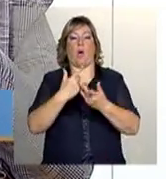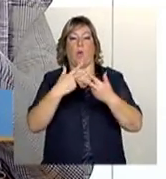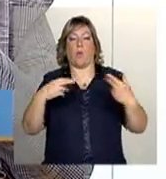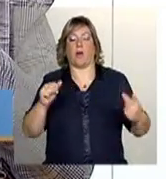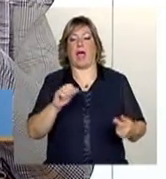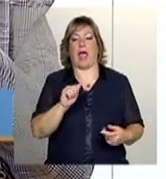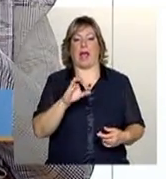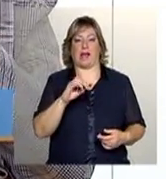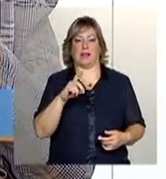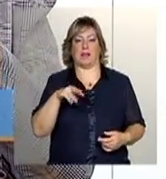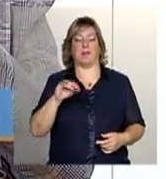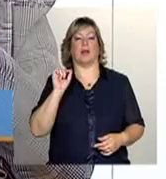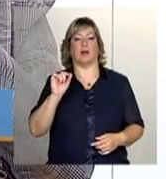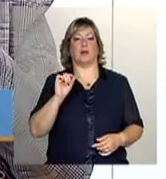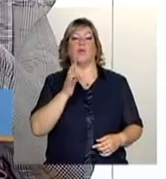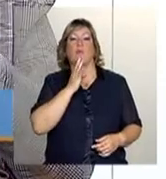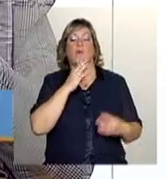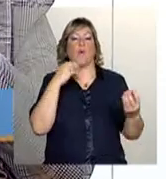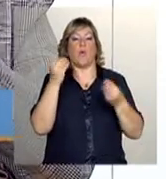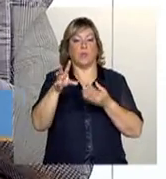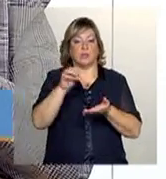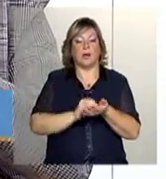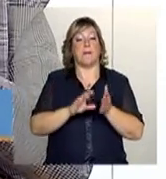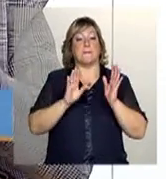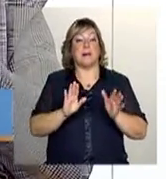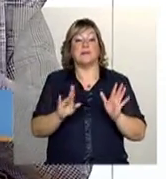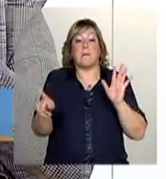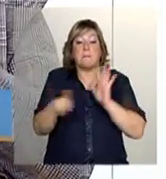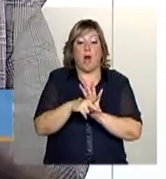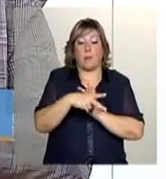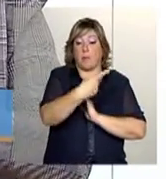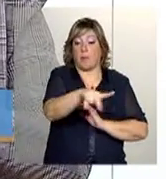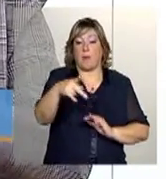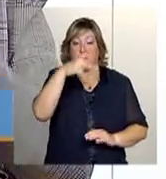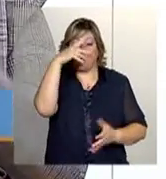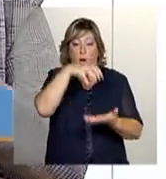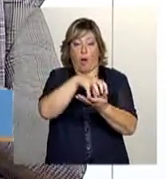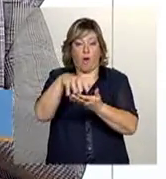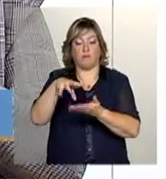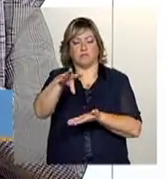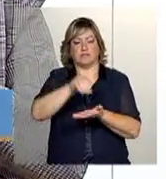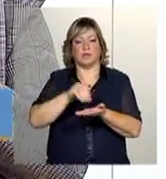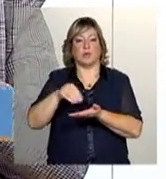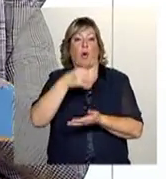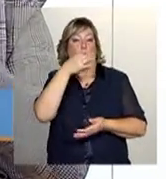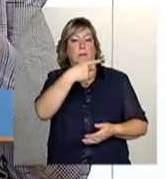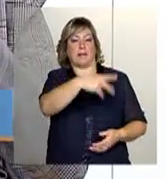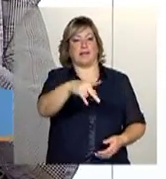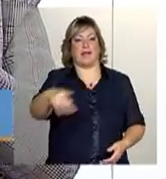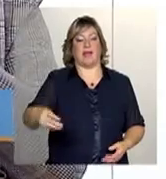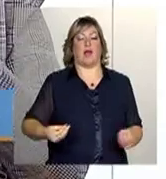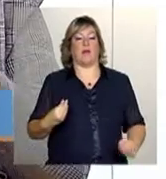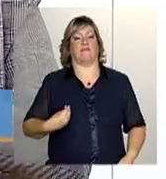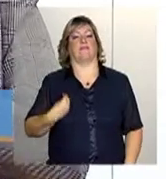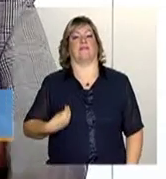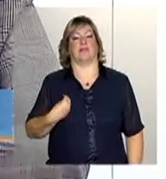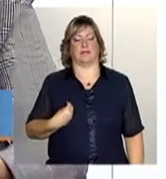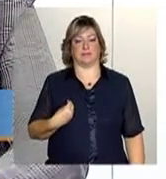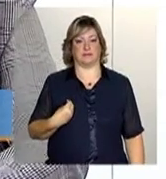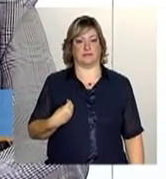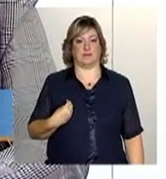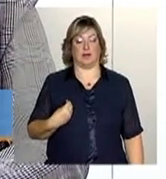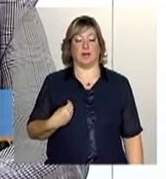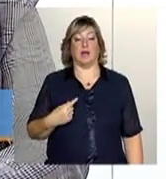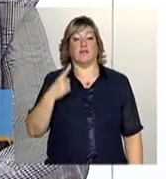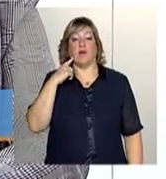para fazer a reflexão, mas a ideia não é ter isso, a ideia é ter um conceito operacional. O é um conceito operacional? É um conceito que você consiga